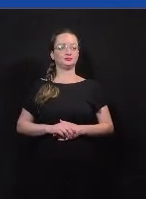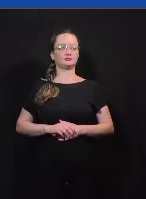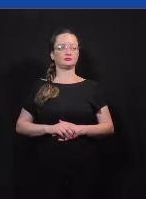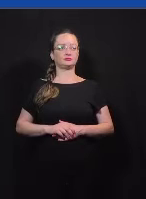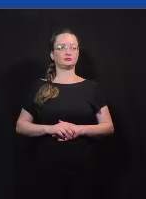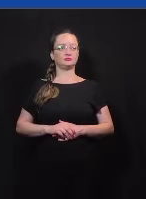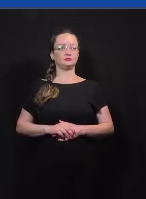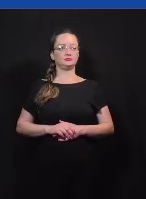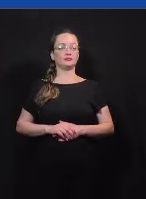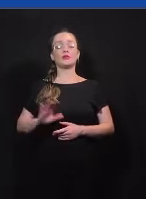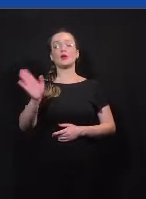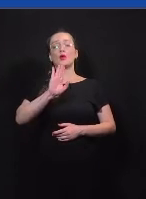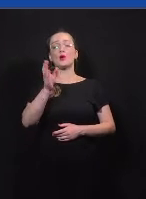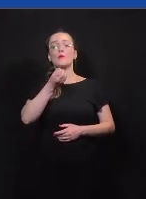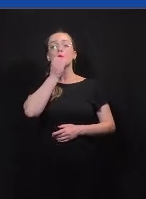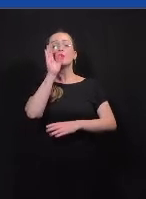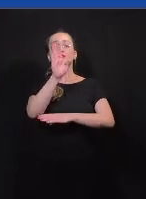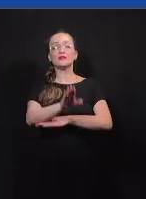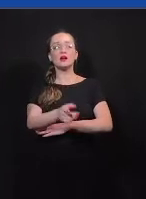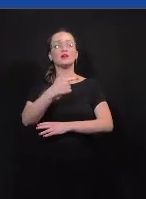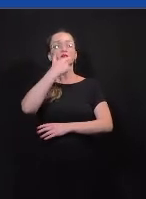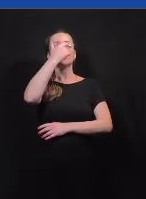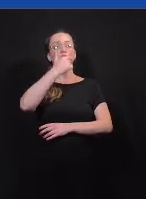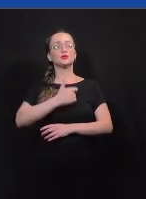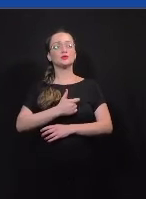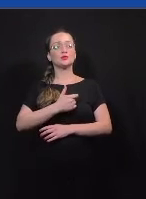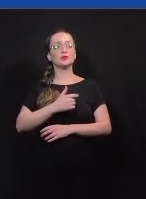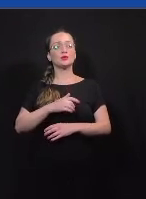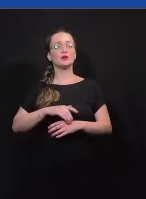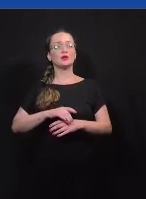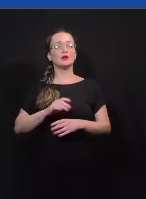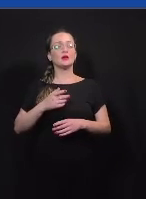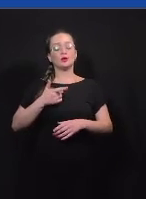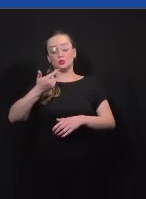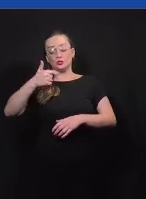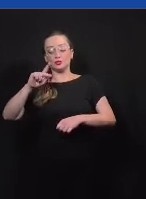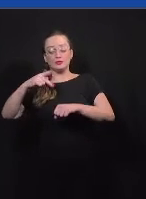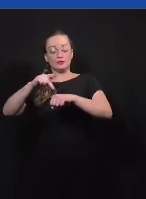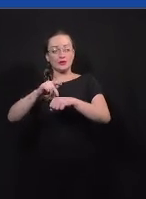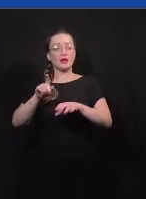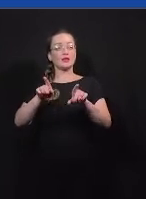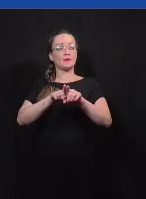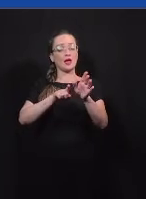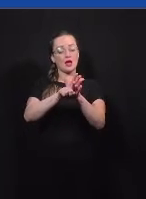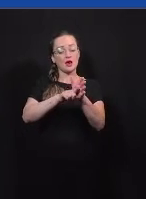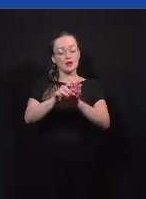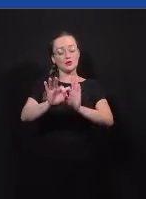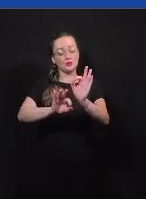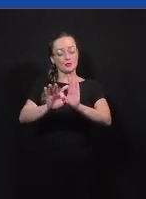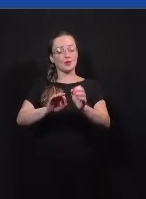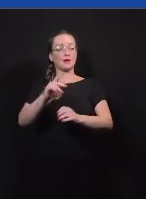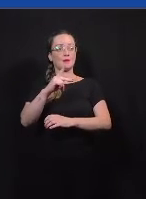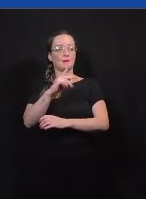Olá, gente, boa tarde. Eu sou Wesley Siqueira, sou internacionalista e analista de programas da Política.